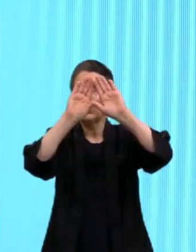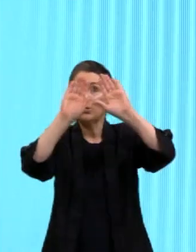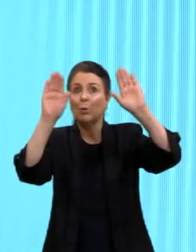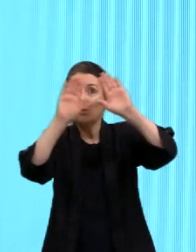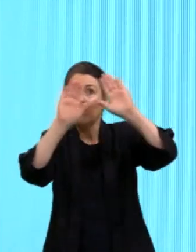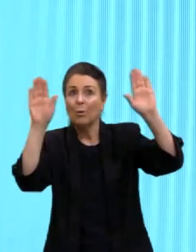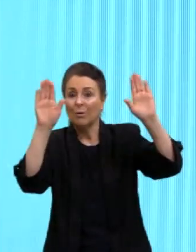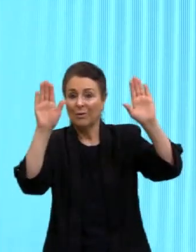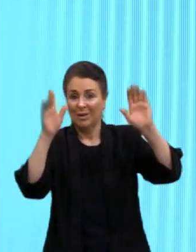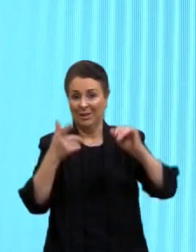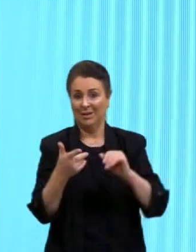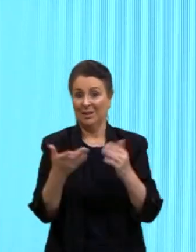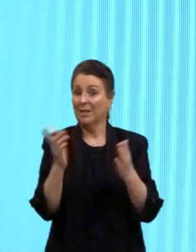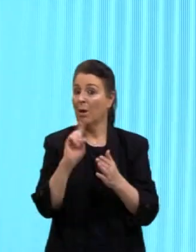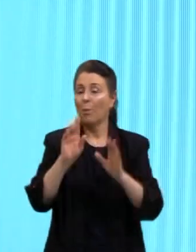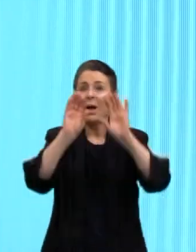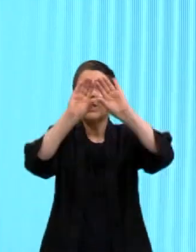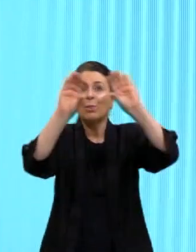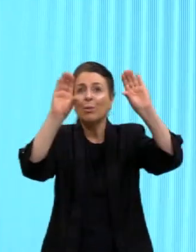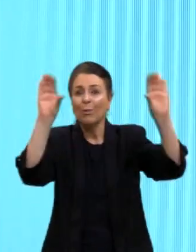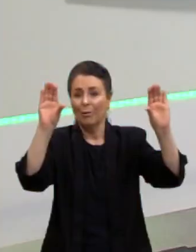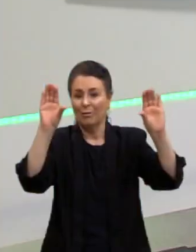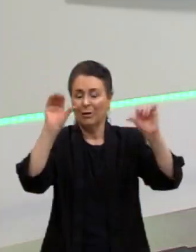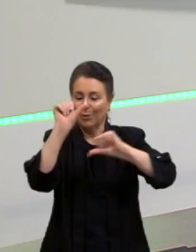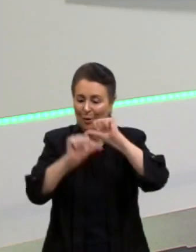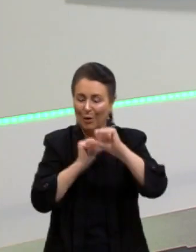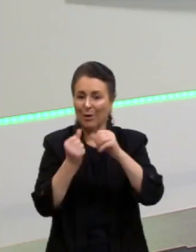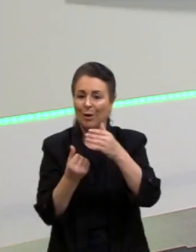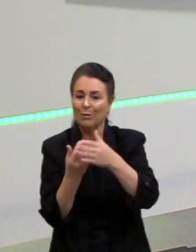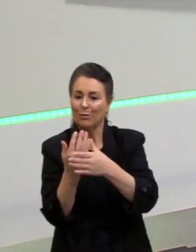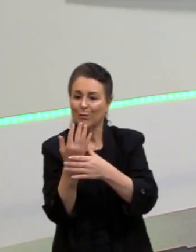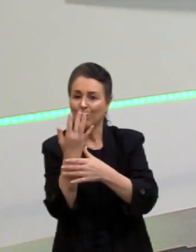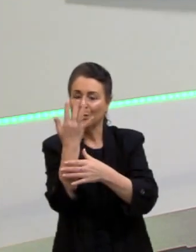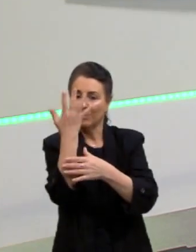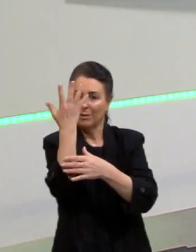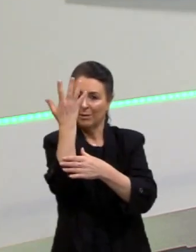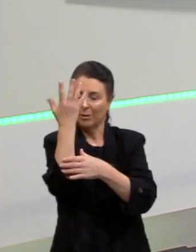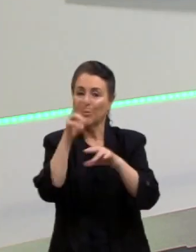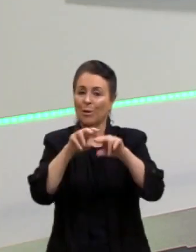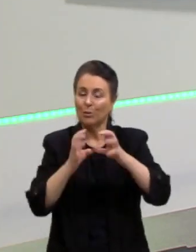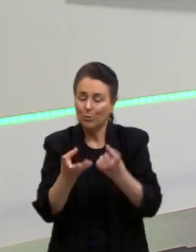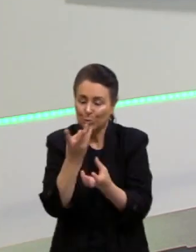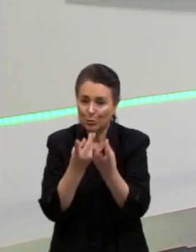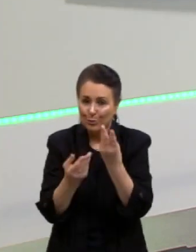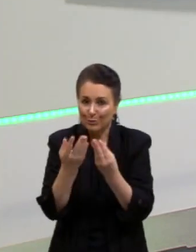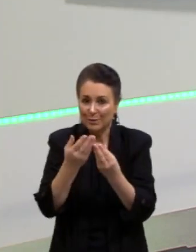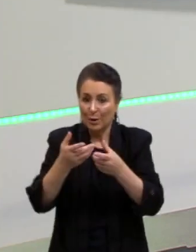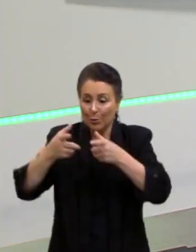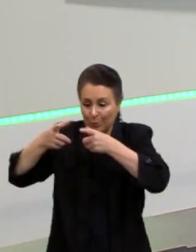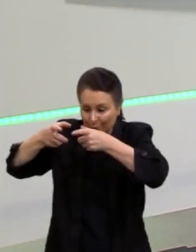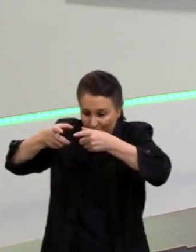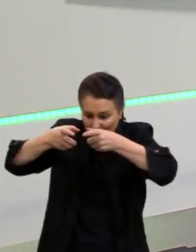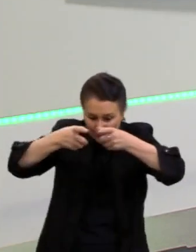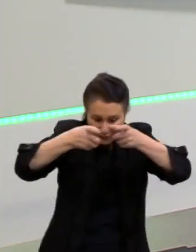nuvem, se é fumaça, tá, pessoal? Então, vamos passar aqui mais um, censuramento remoto, é essa questão aí que vai